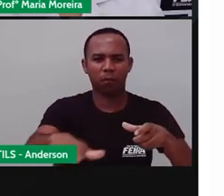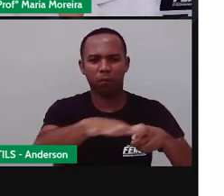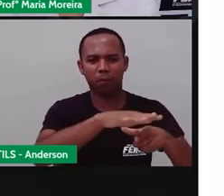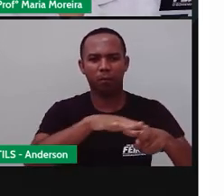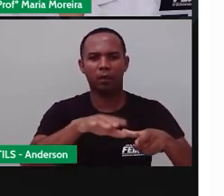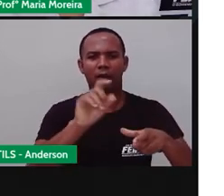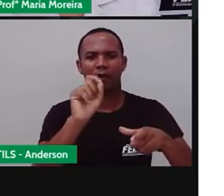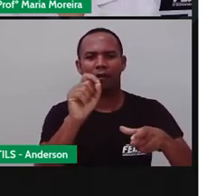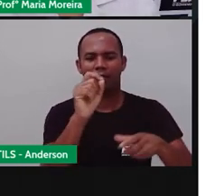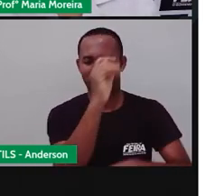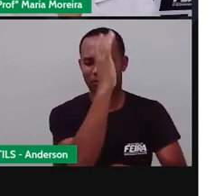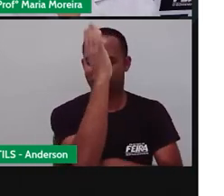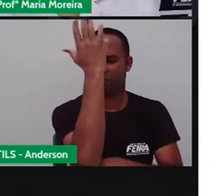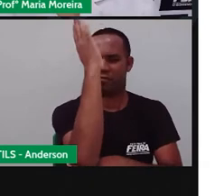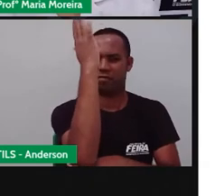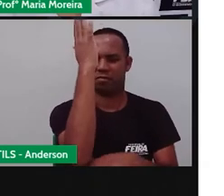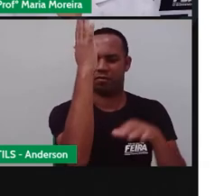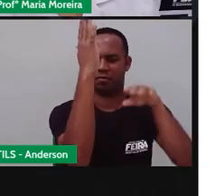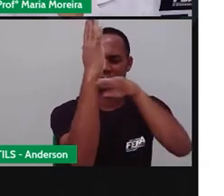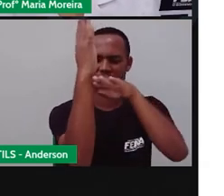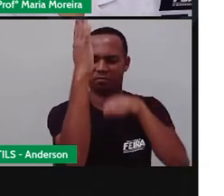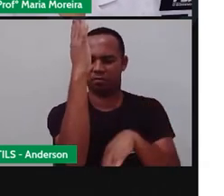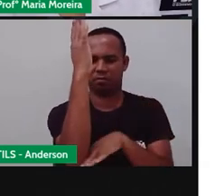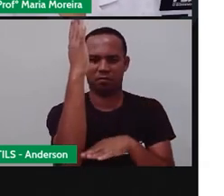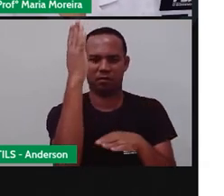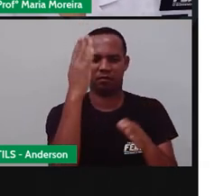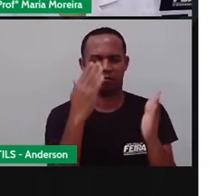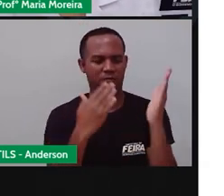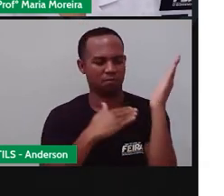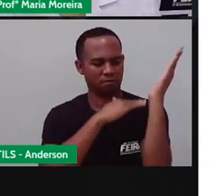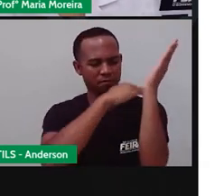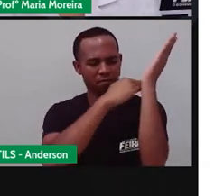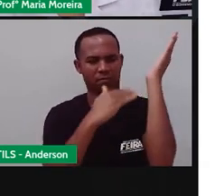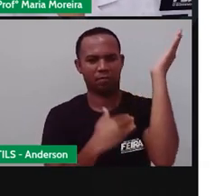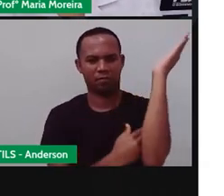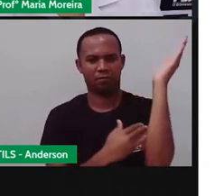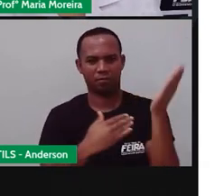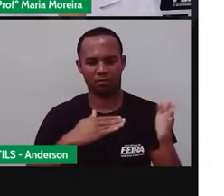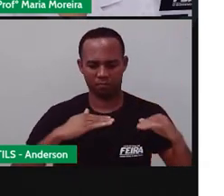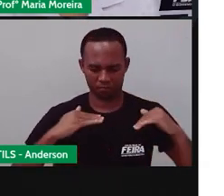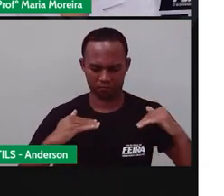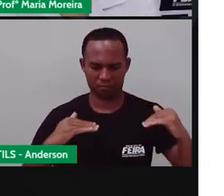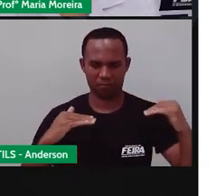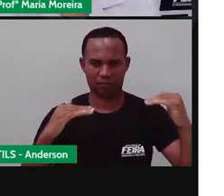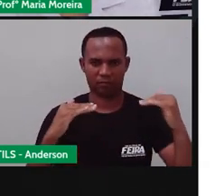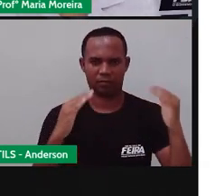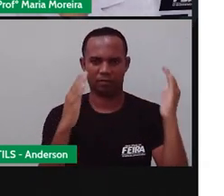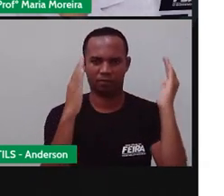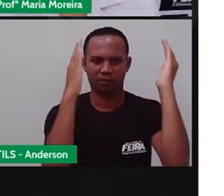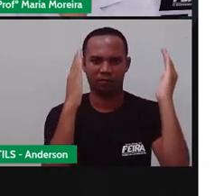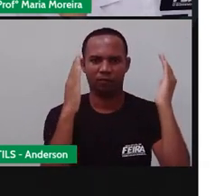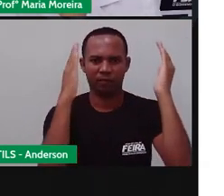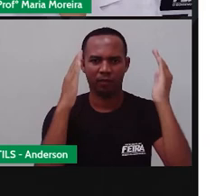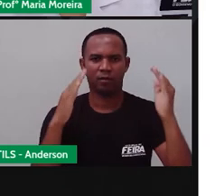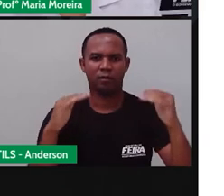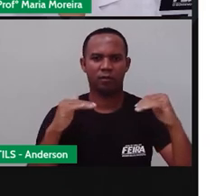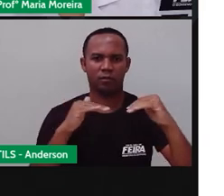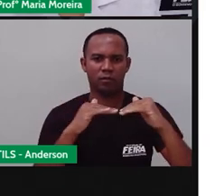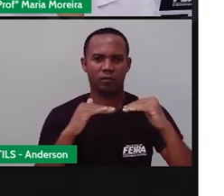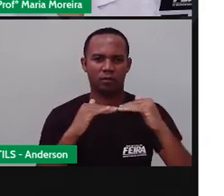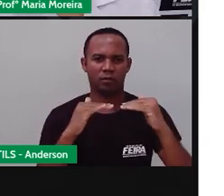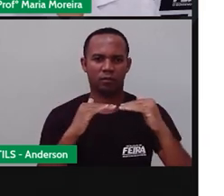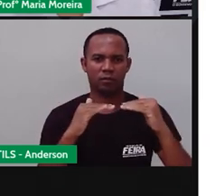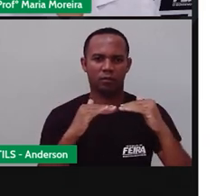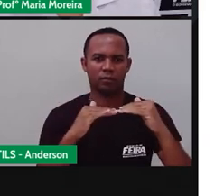Em rios, por exemplo, sua construção é feita a fim de evitar que a moradia seja arrastada pela correnteza dos rios. Isso é